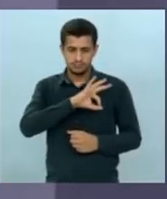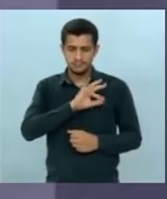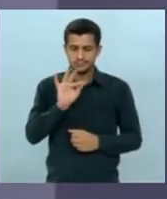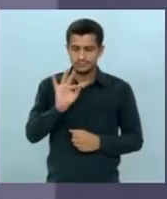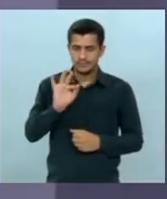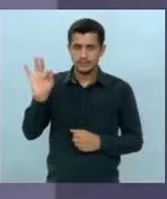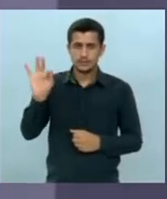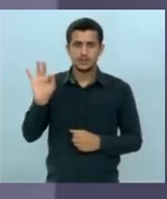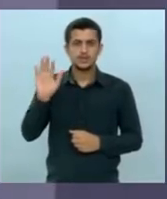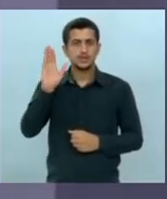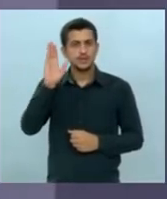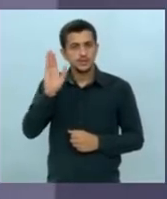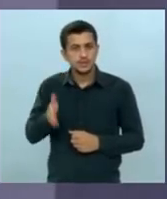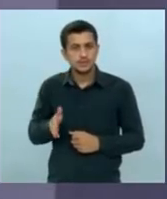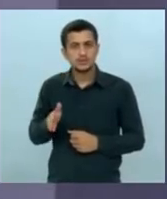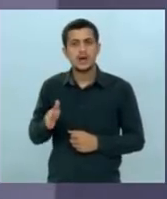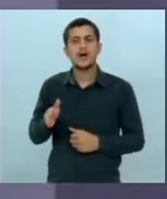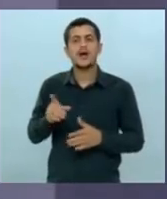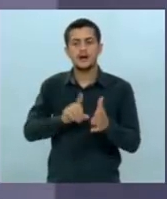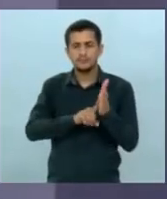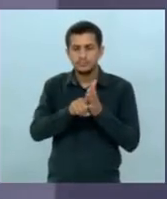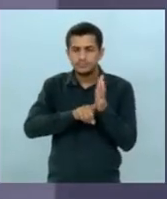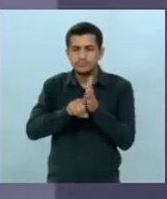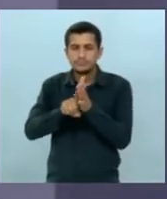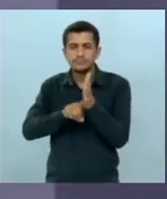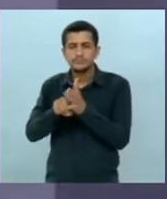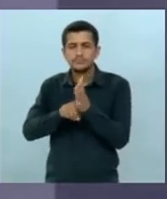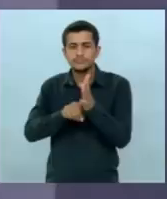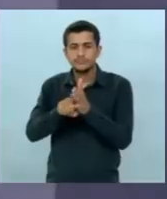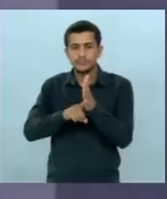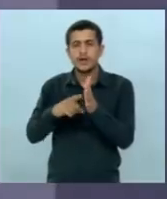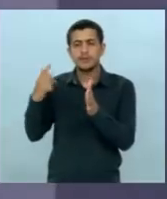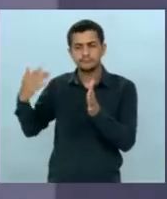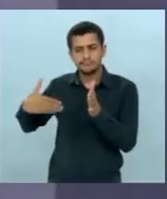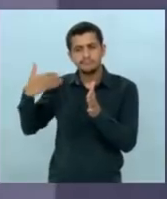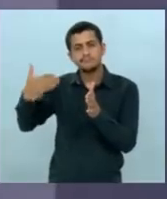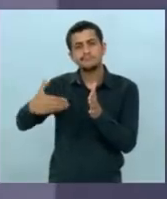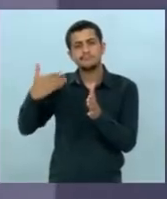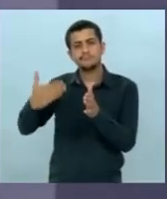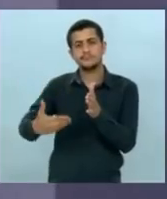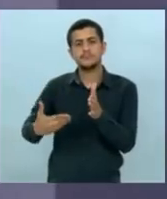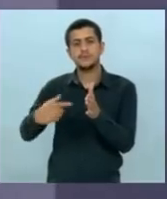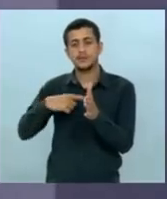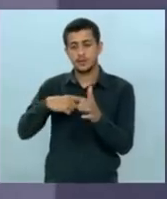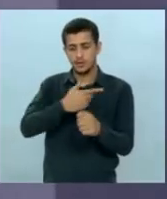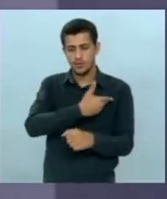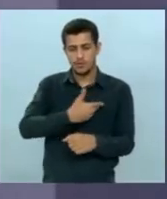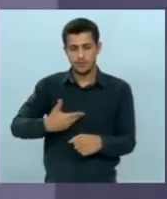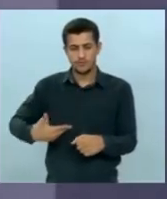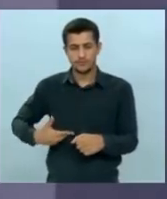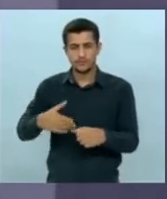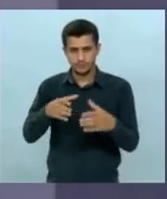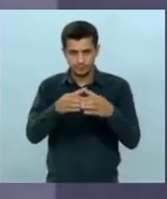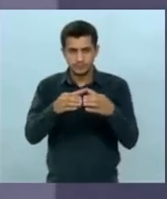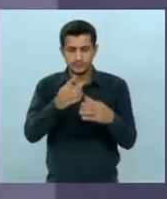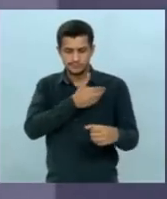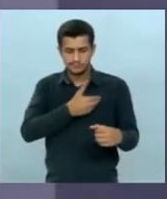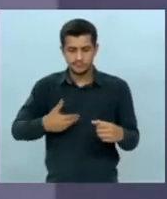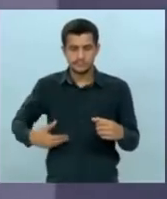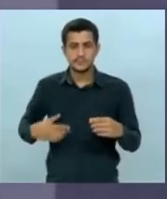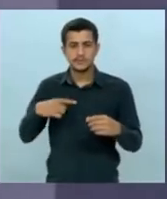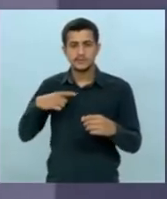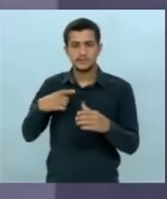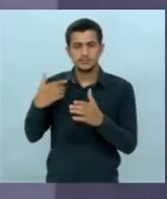já vem atuando com frequência há um bom tempo na governadoria do Estado nas repartições como é que